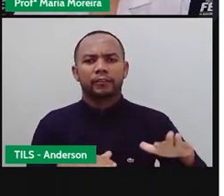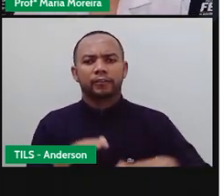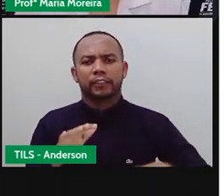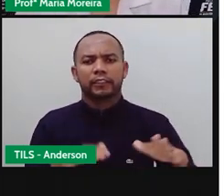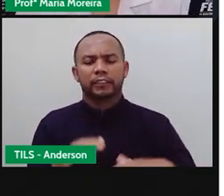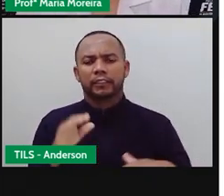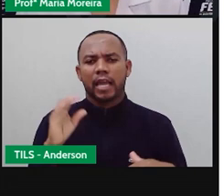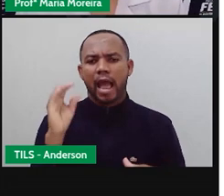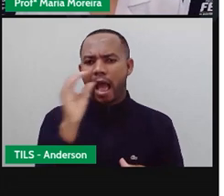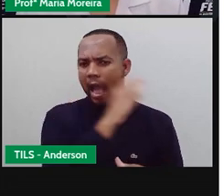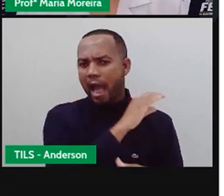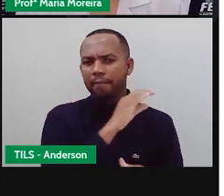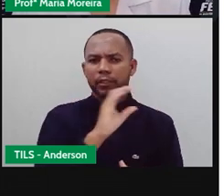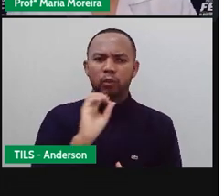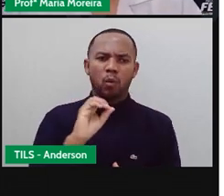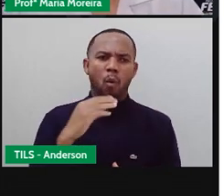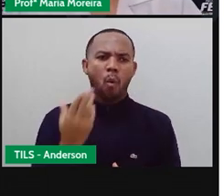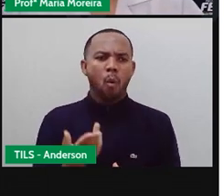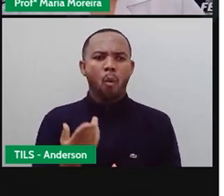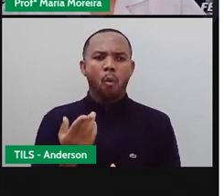velocidade De aproximadamente